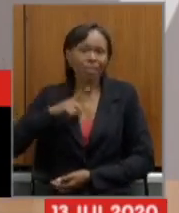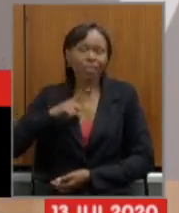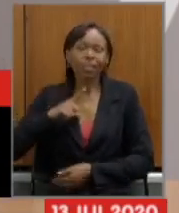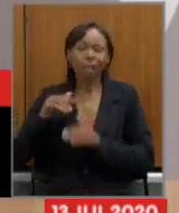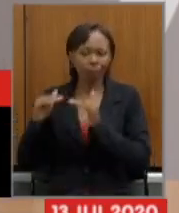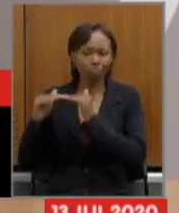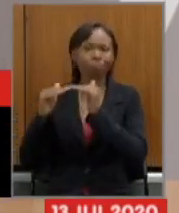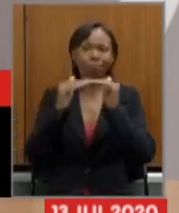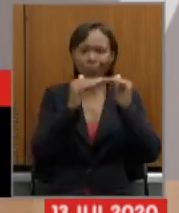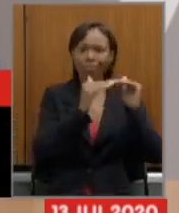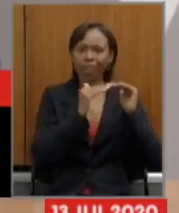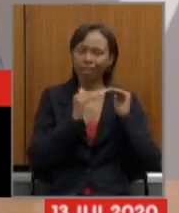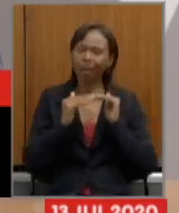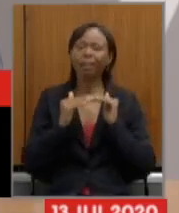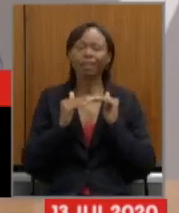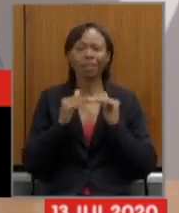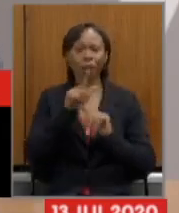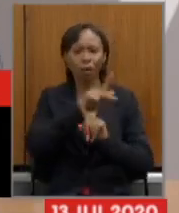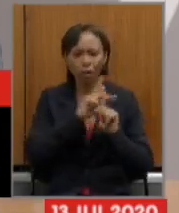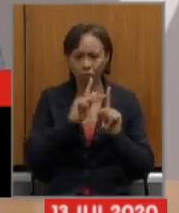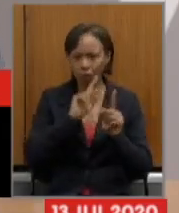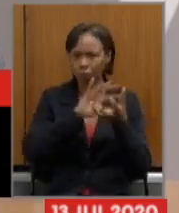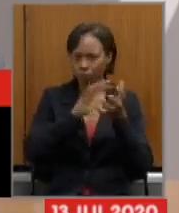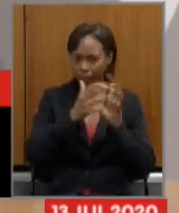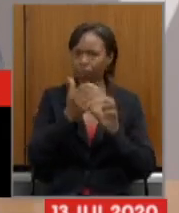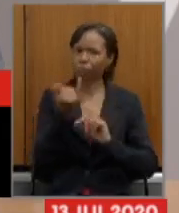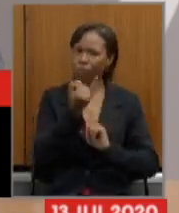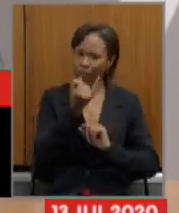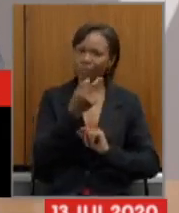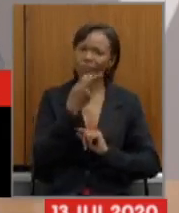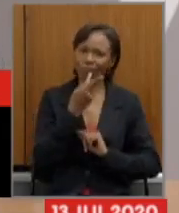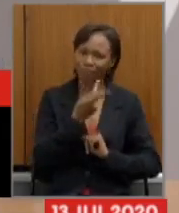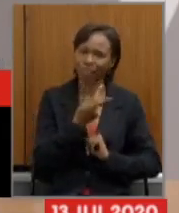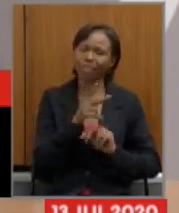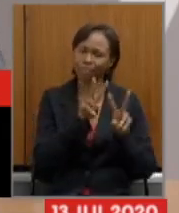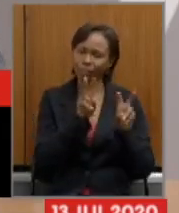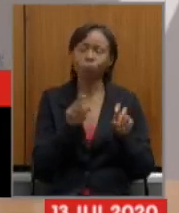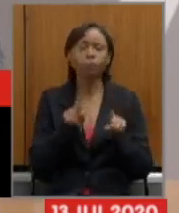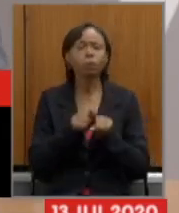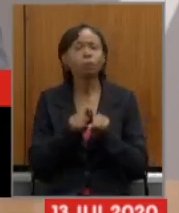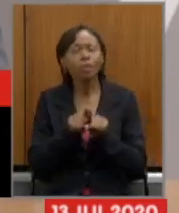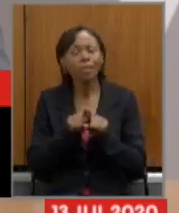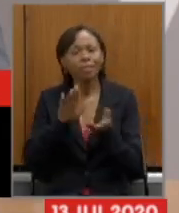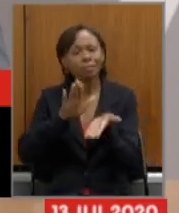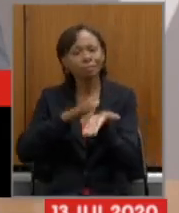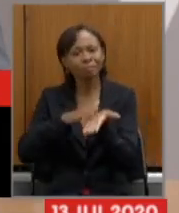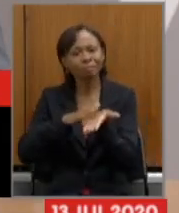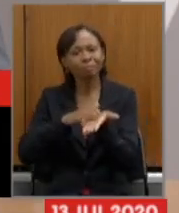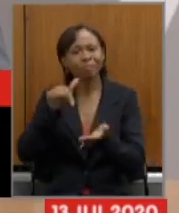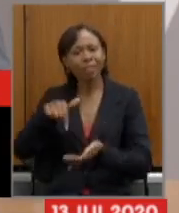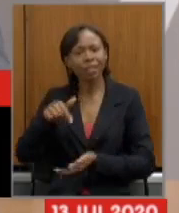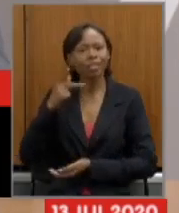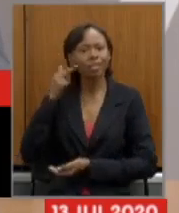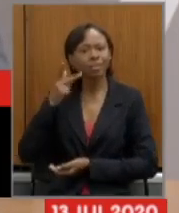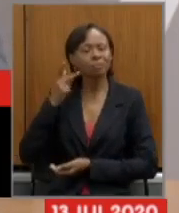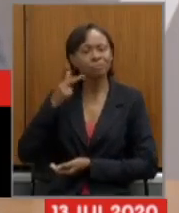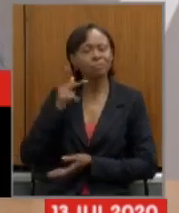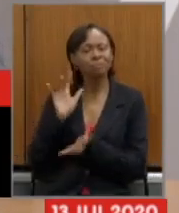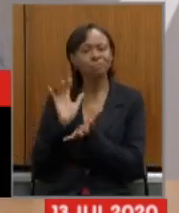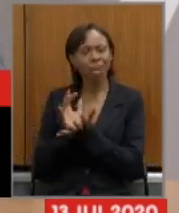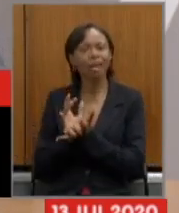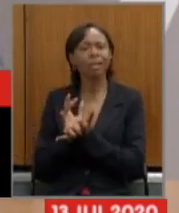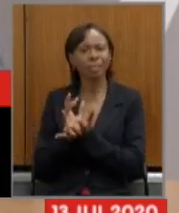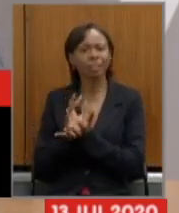consenso é importante se discutir a reforma da previdência quero aproveitar aqui por parabenizar esse parlamento por estar exercendo o